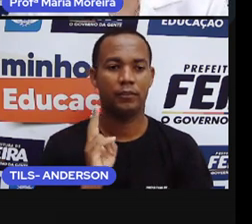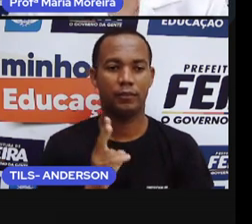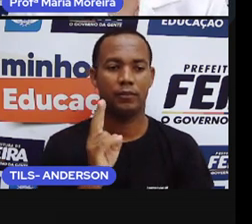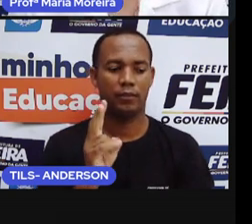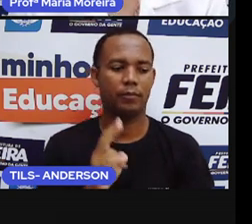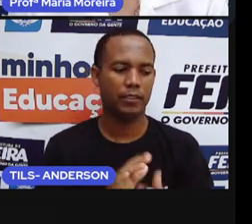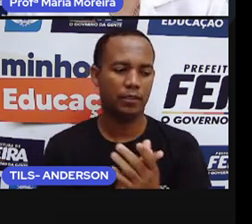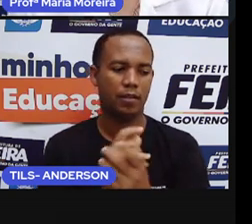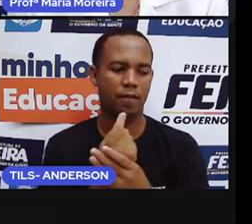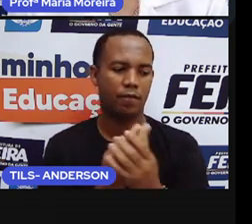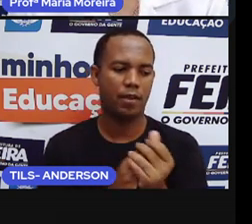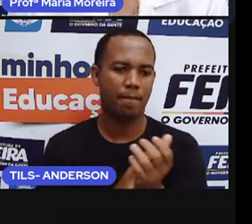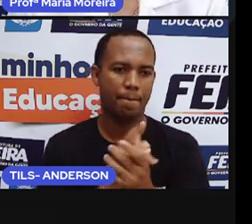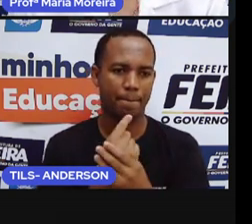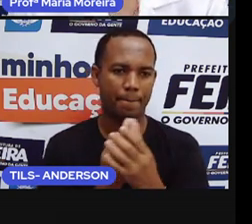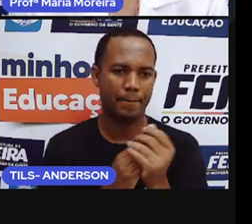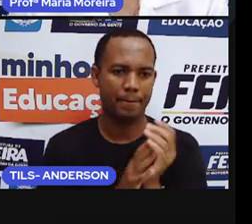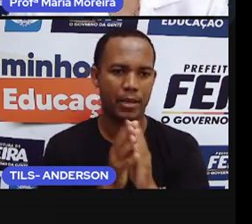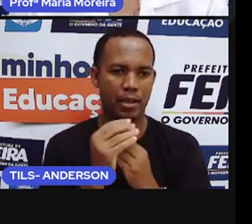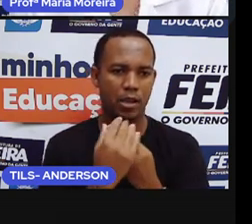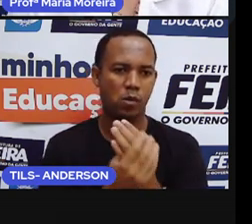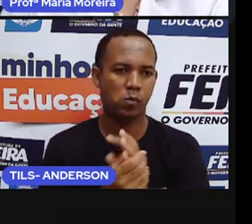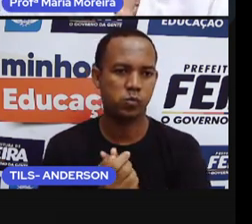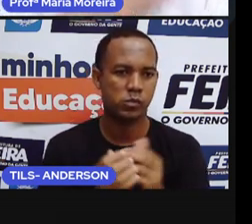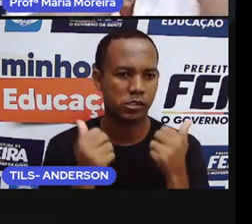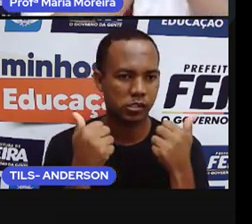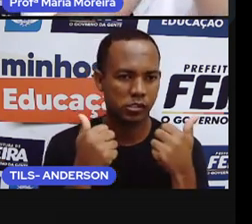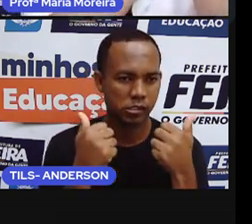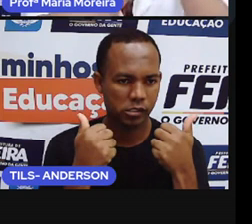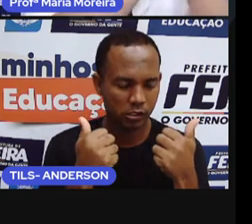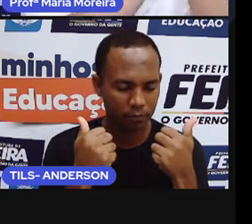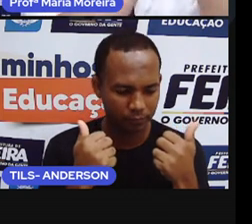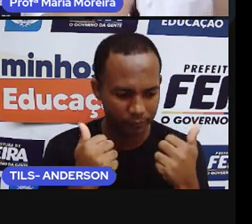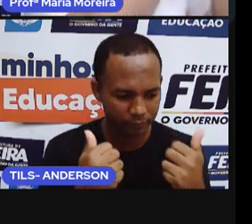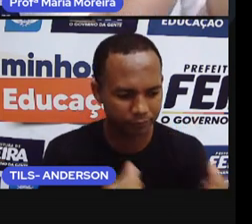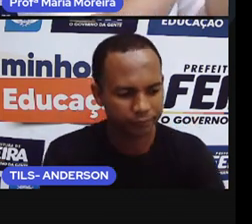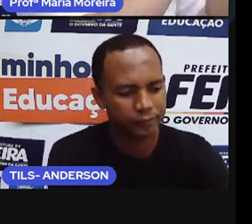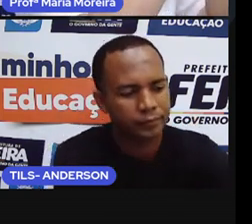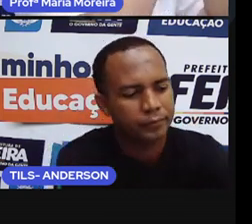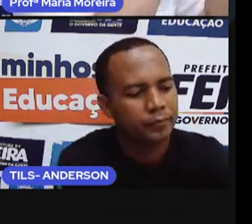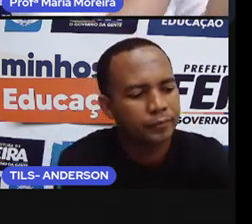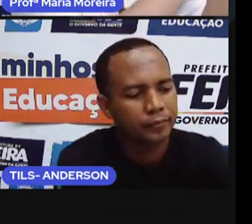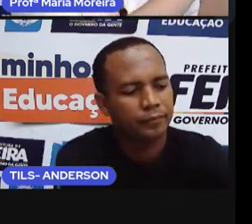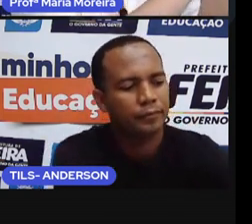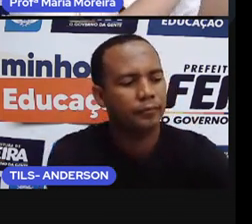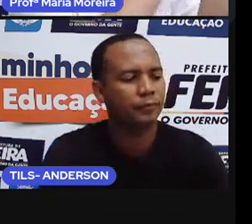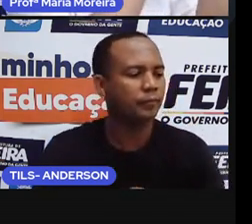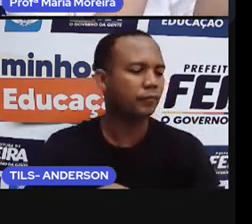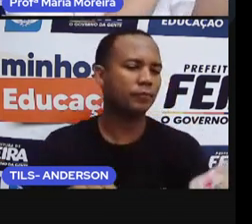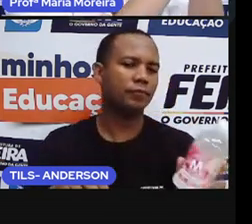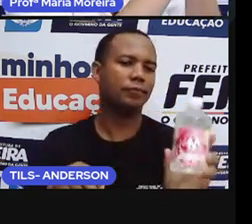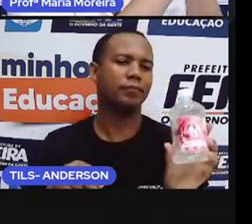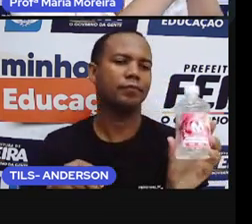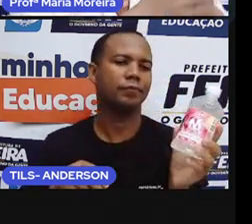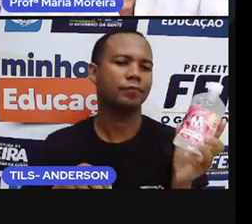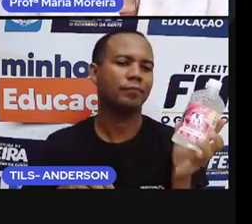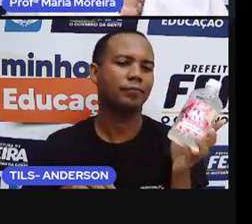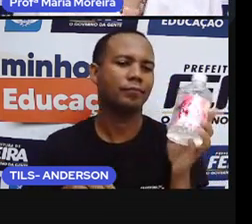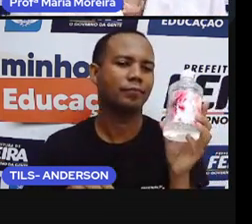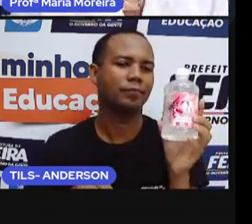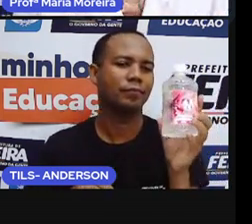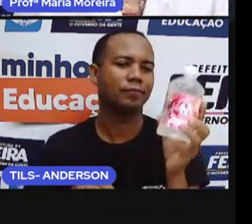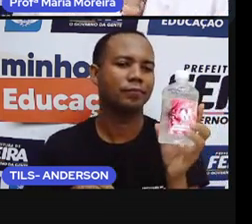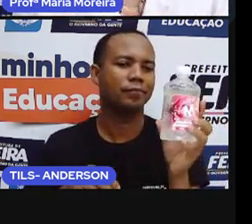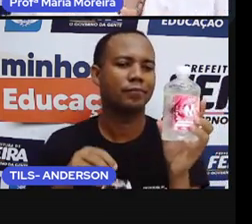Lave o quê? As mãos. Lava a outra mão, lava a outra, lava a outra